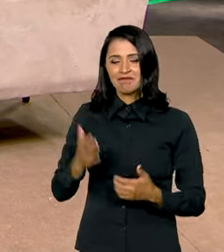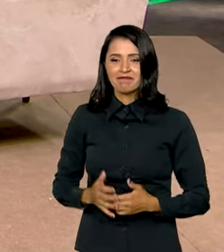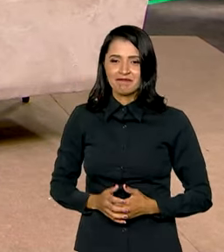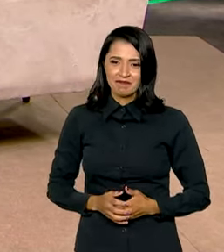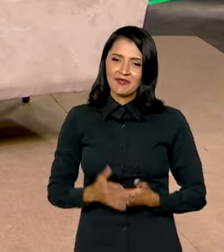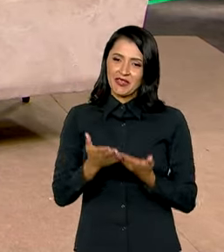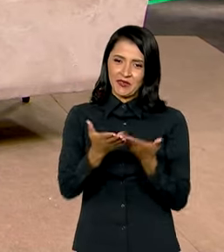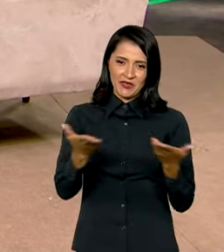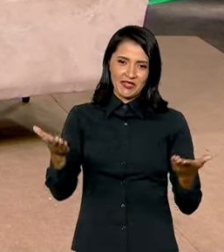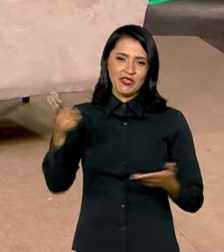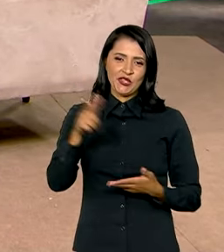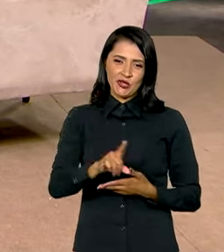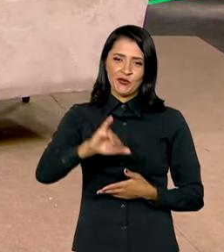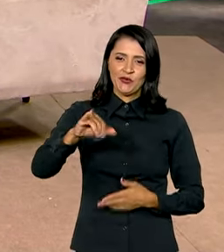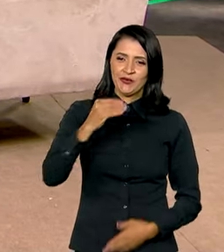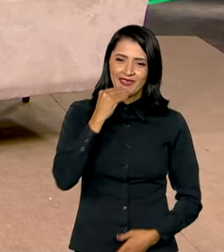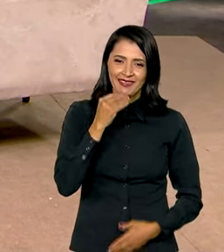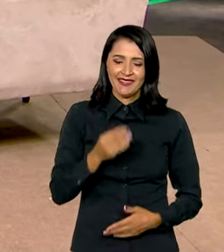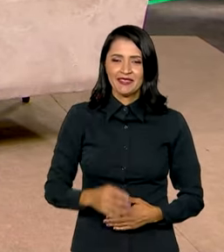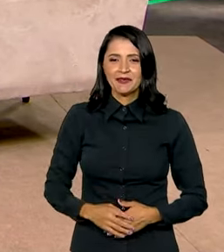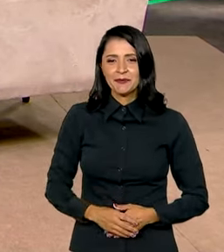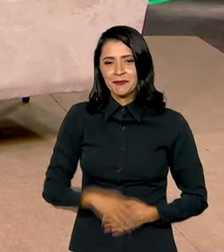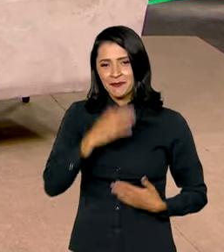gente. E vocês por mais essa oportunidade. Obrigado.